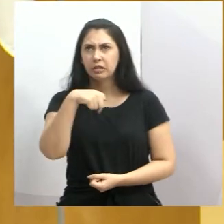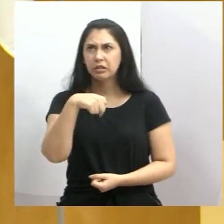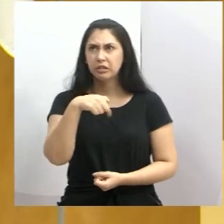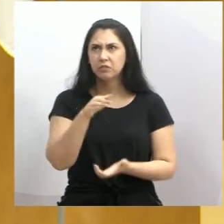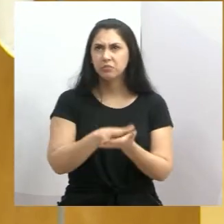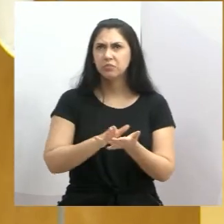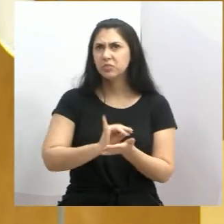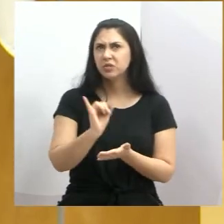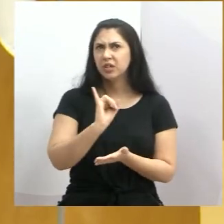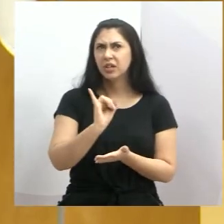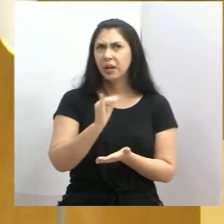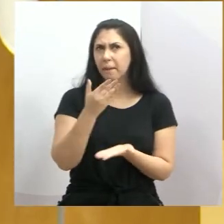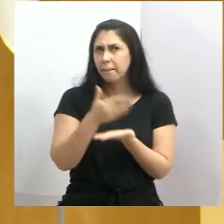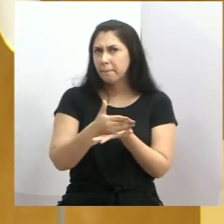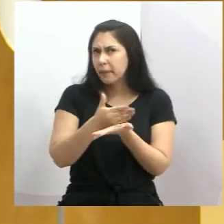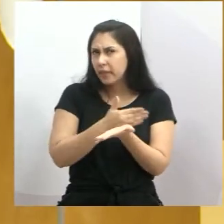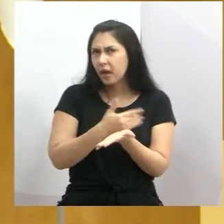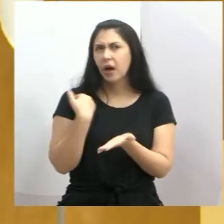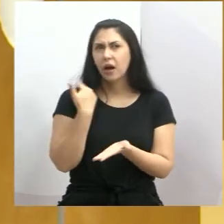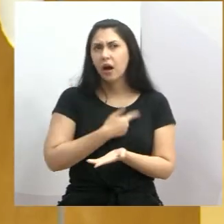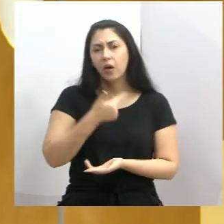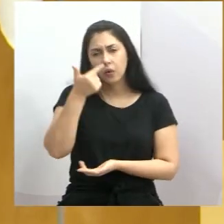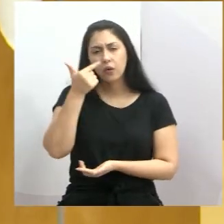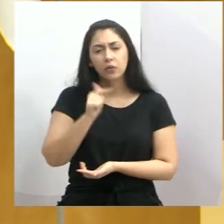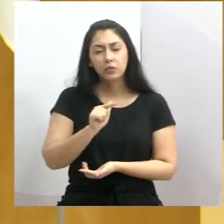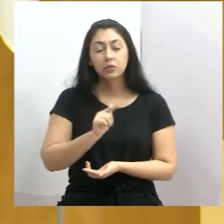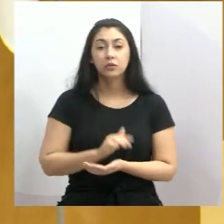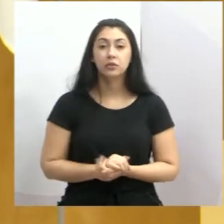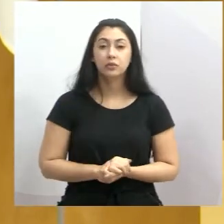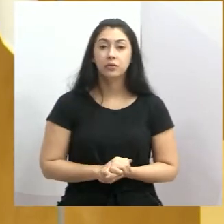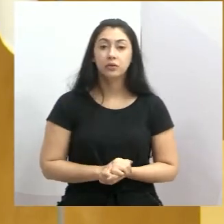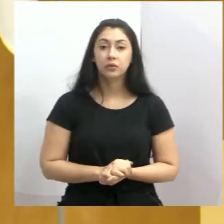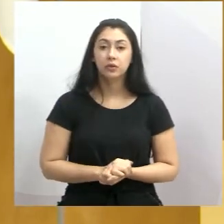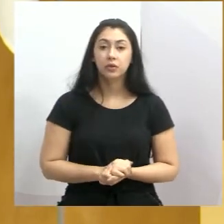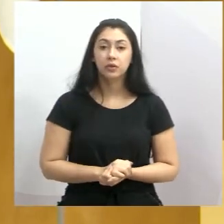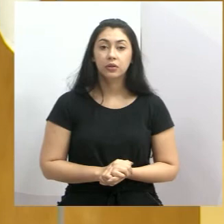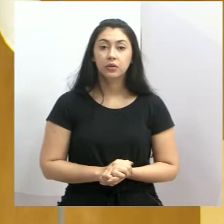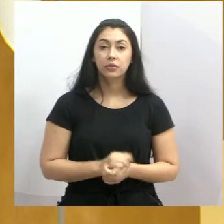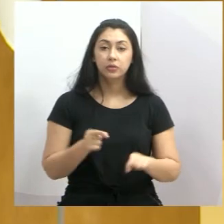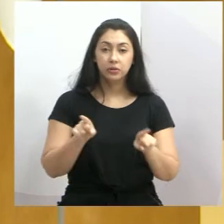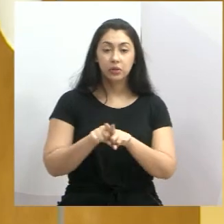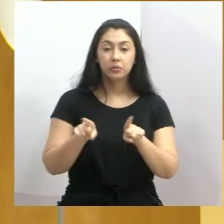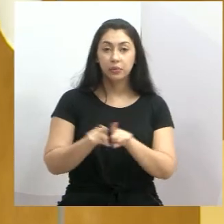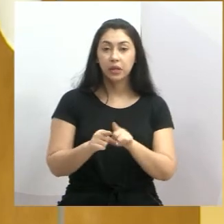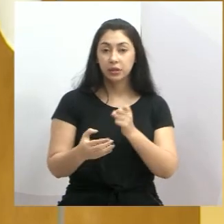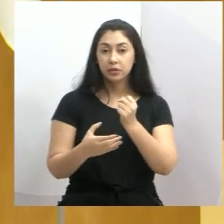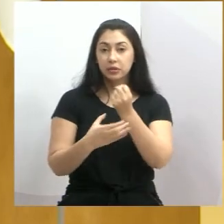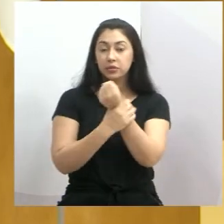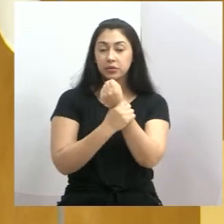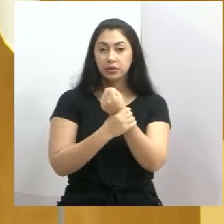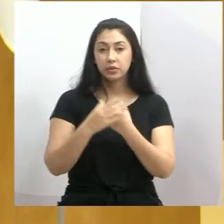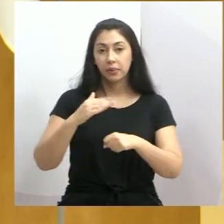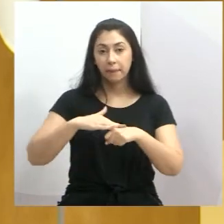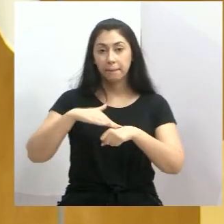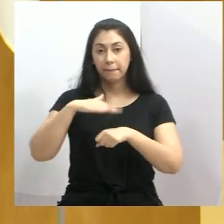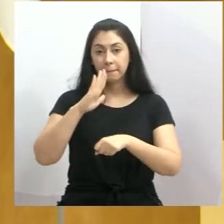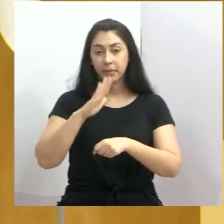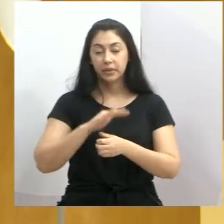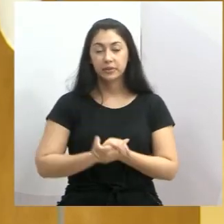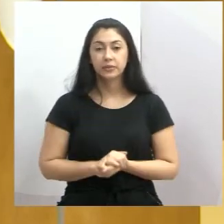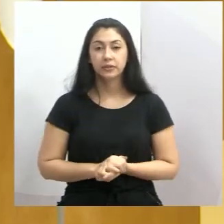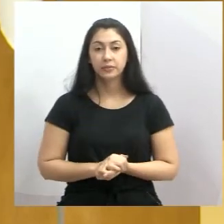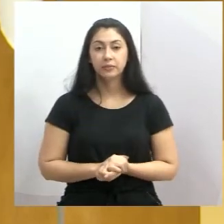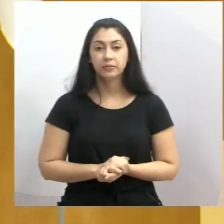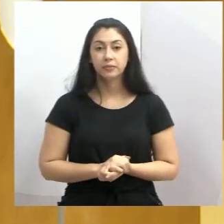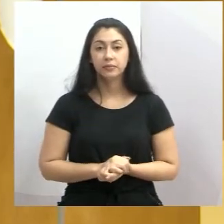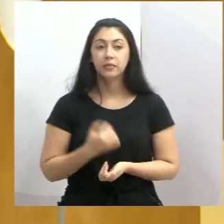metade da atividade delegada aqui desses profissionais a gente vai conseguir dar uma segurança a mais na nossa cidade.